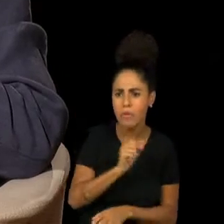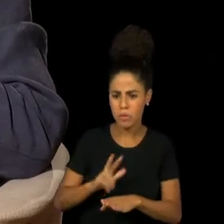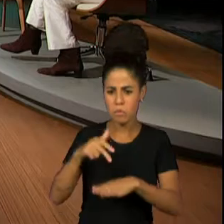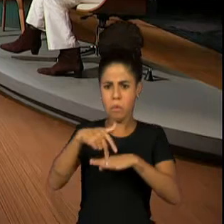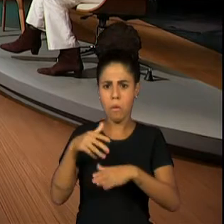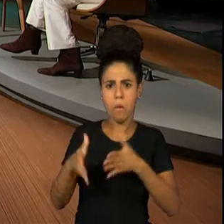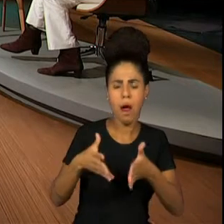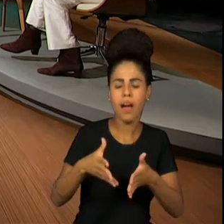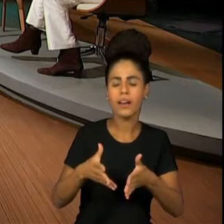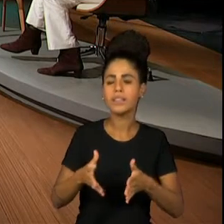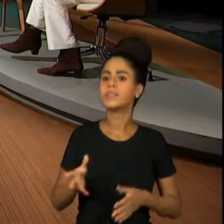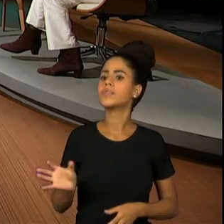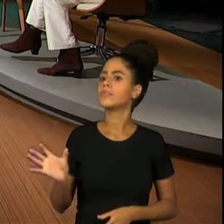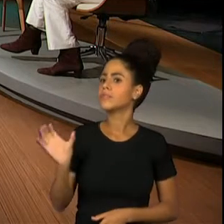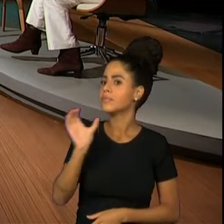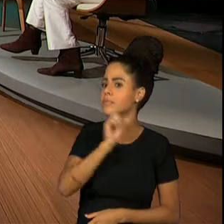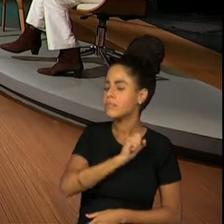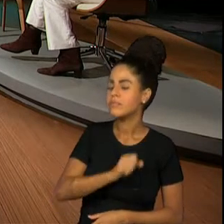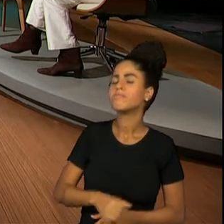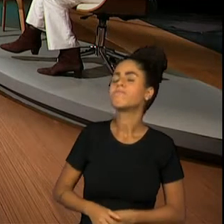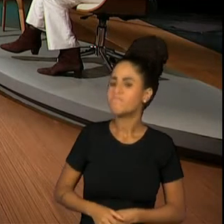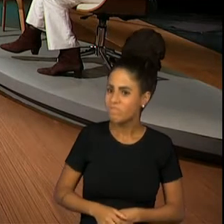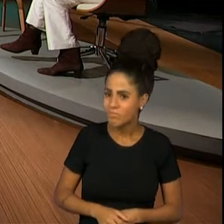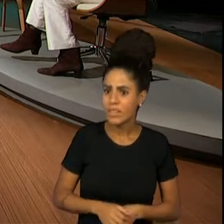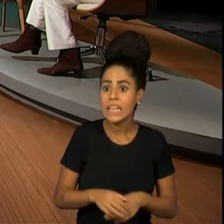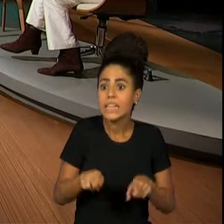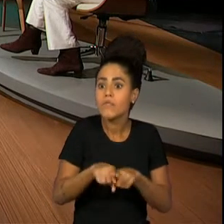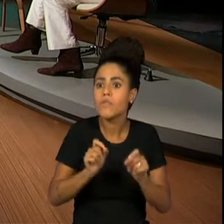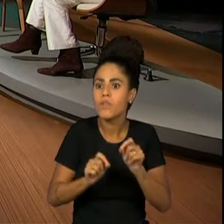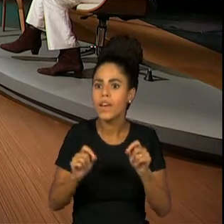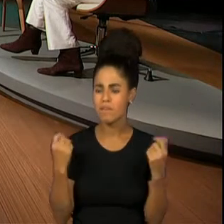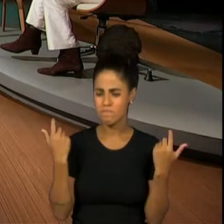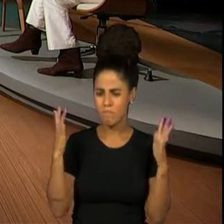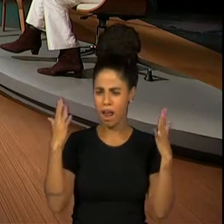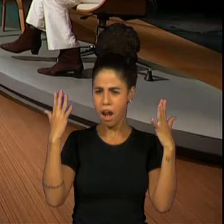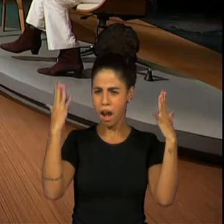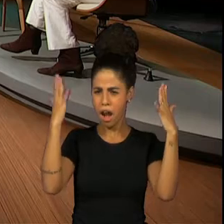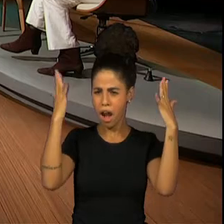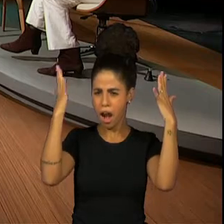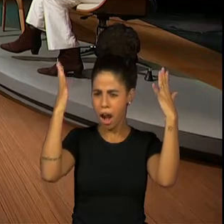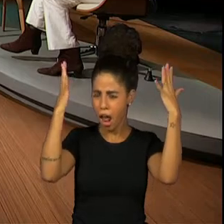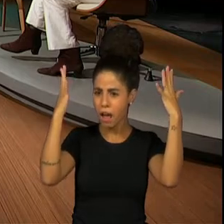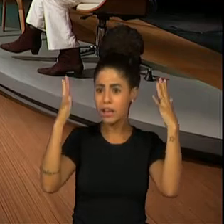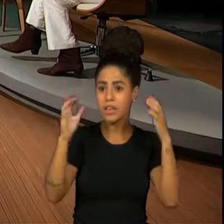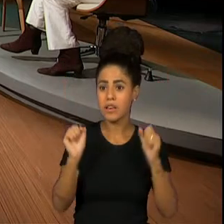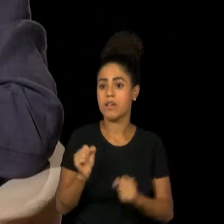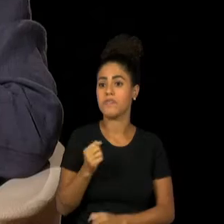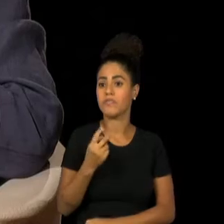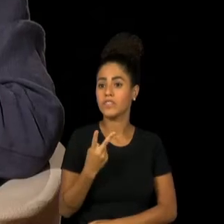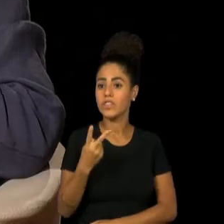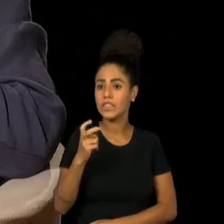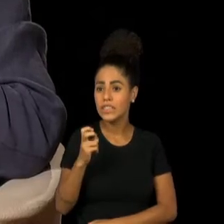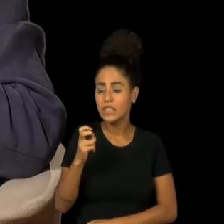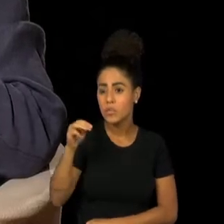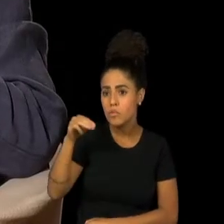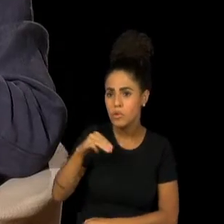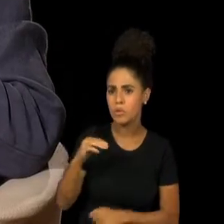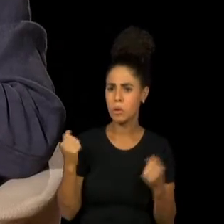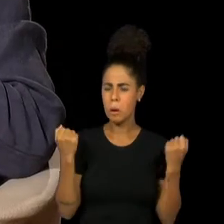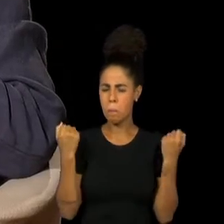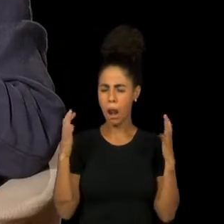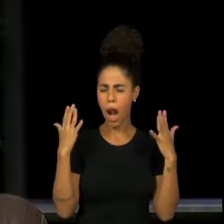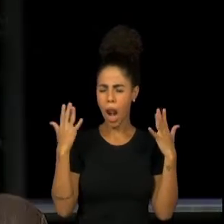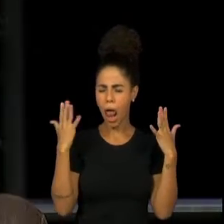E também os aplausos. A gente teve 25 minutos de aplauso na